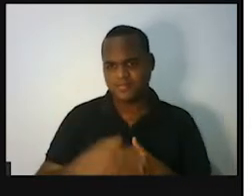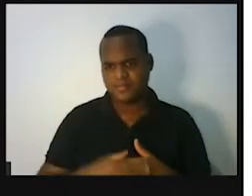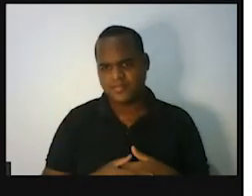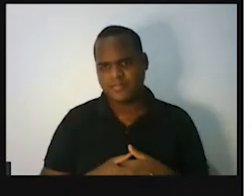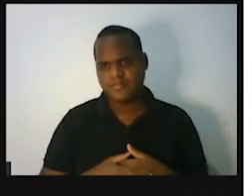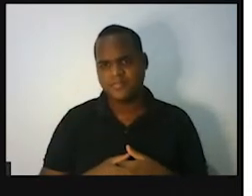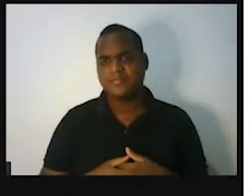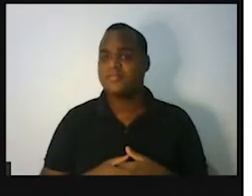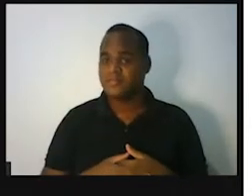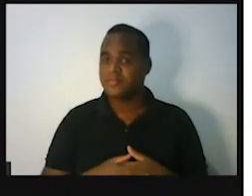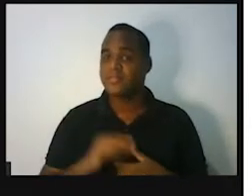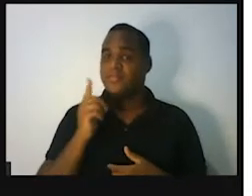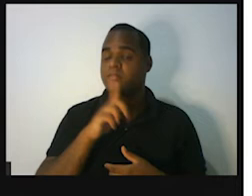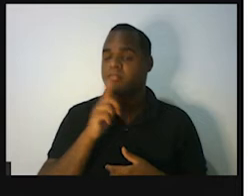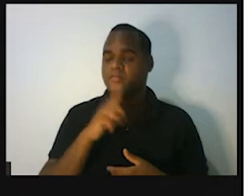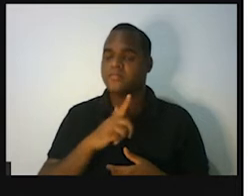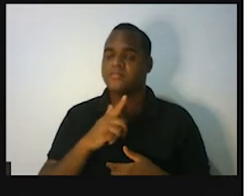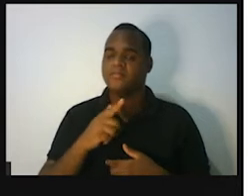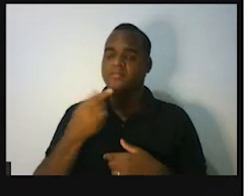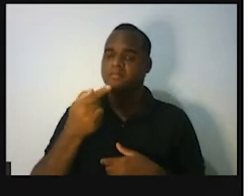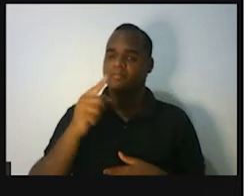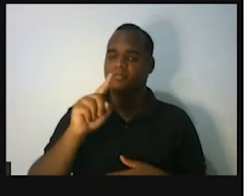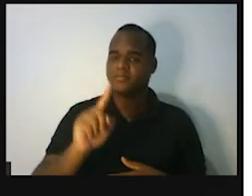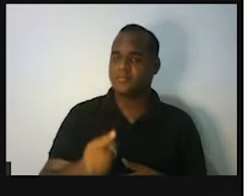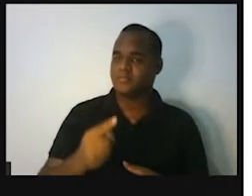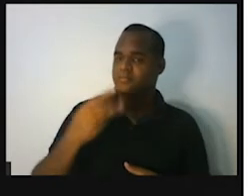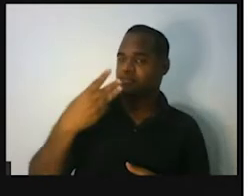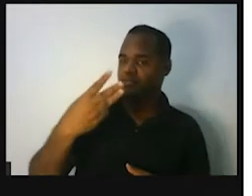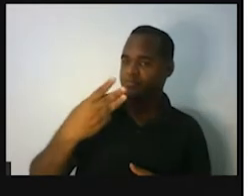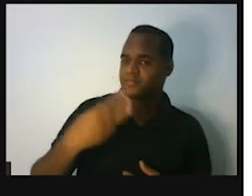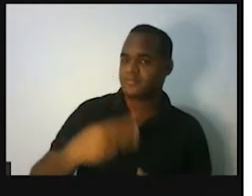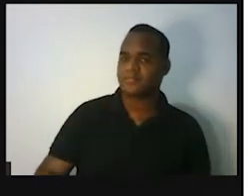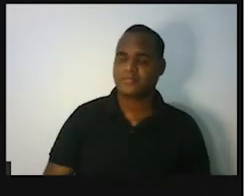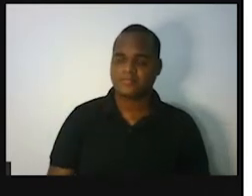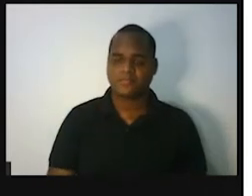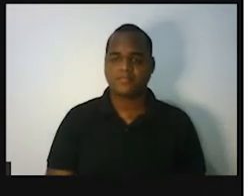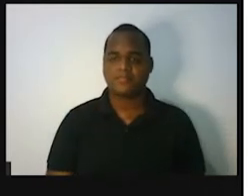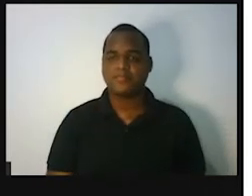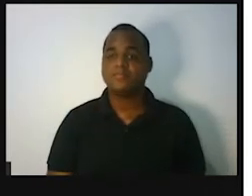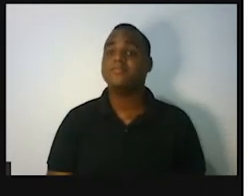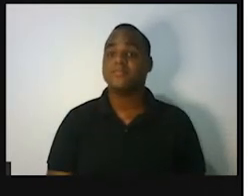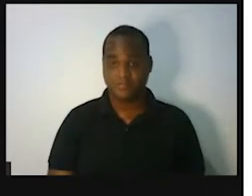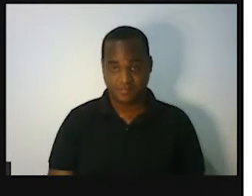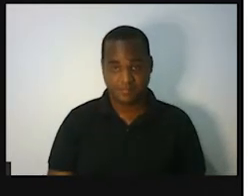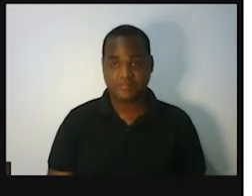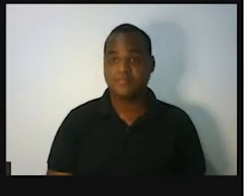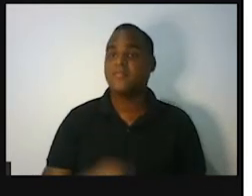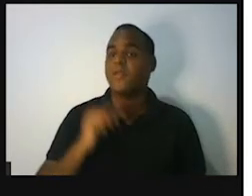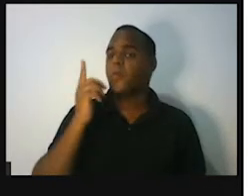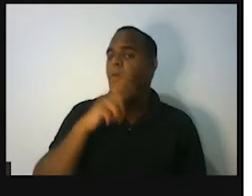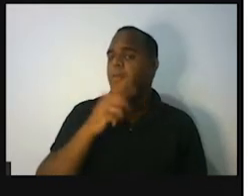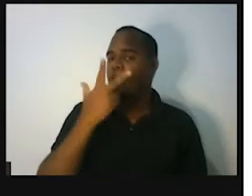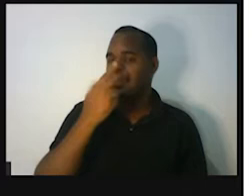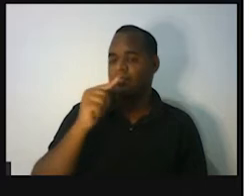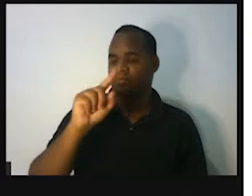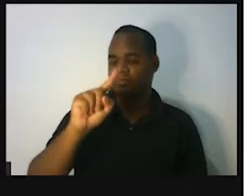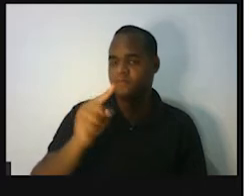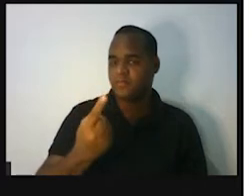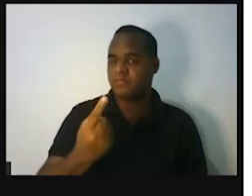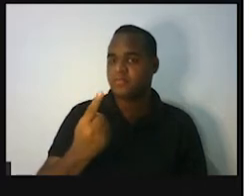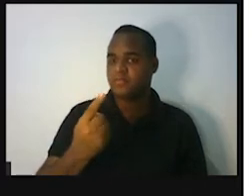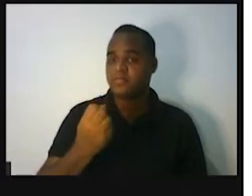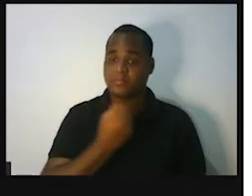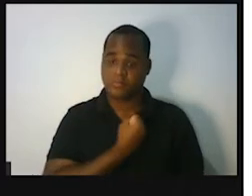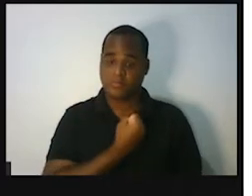aproximadamente 7,3. Dá um número com vírgula e depois da